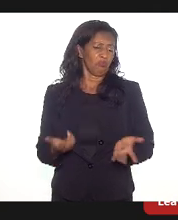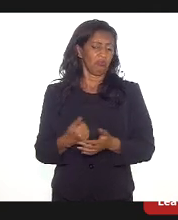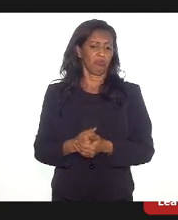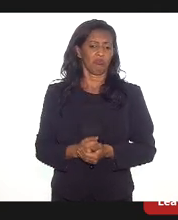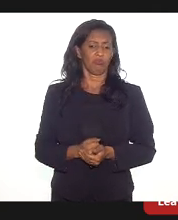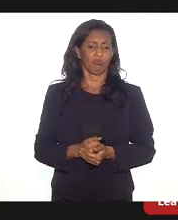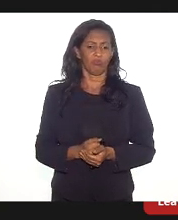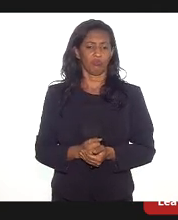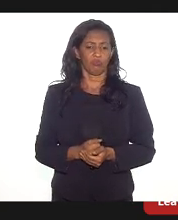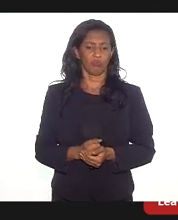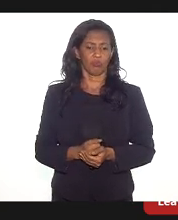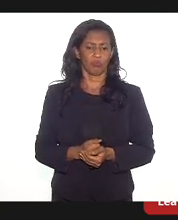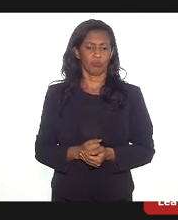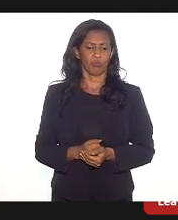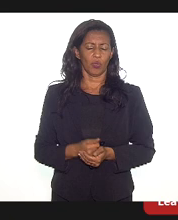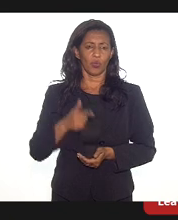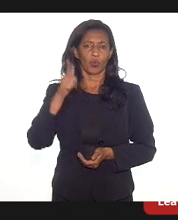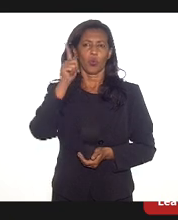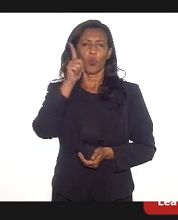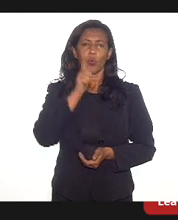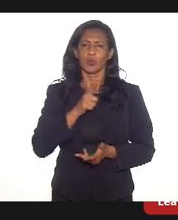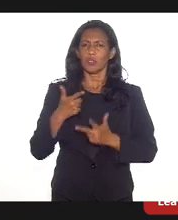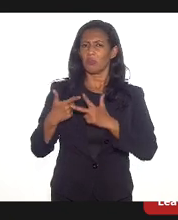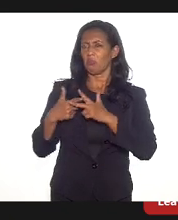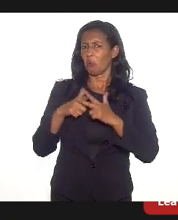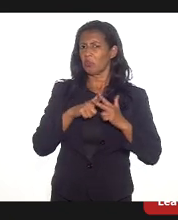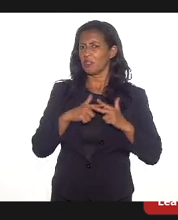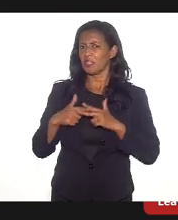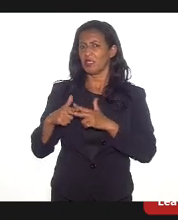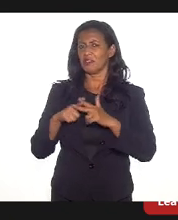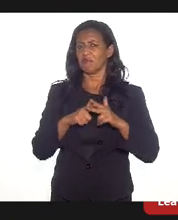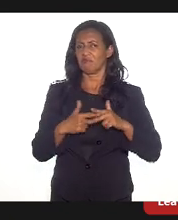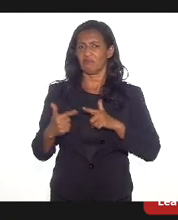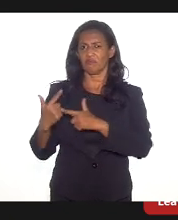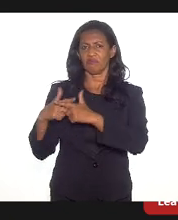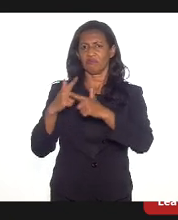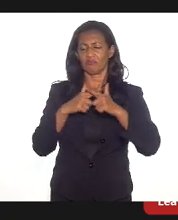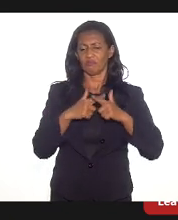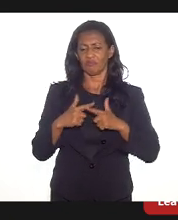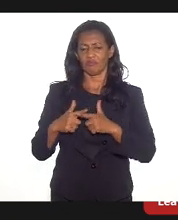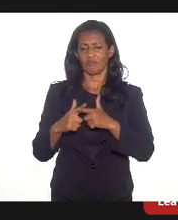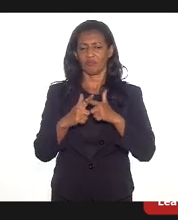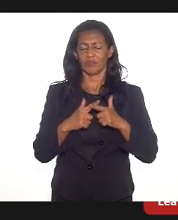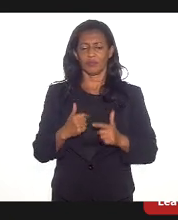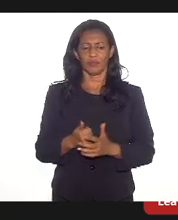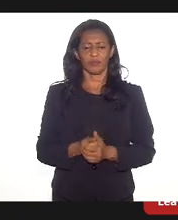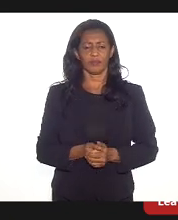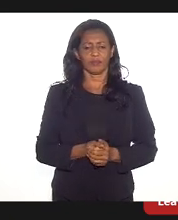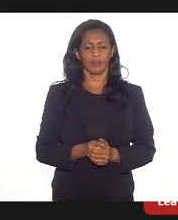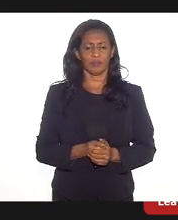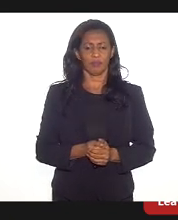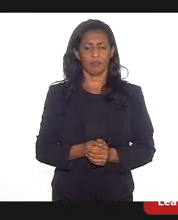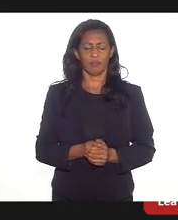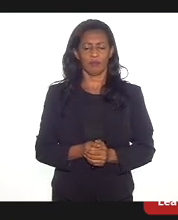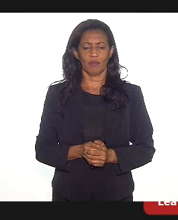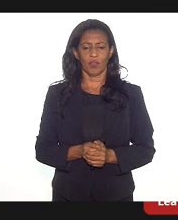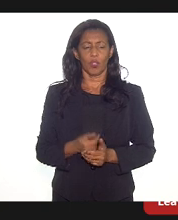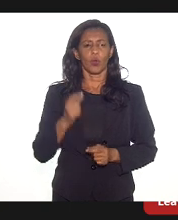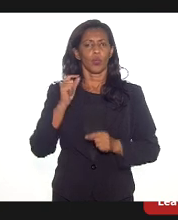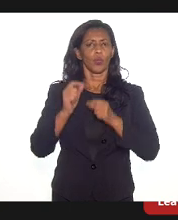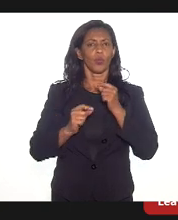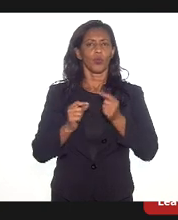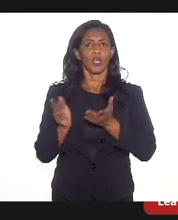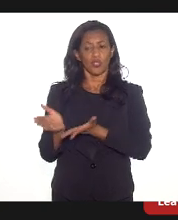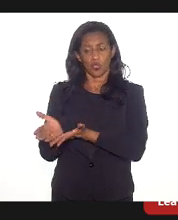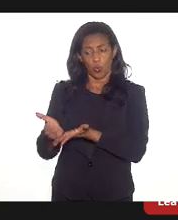para conseguir corrigir essa distorção que se evidencia naquilo que a gente contribui